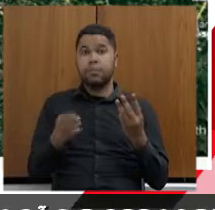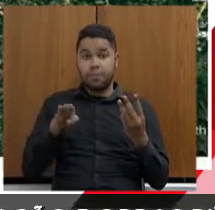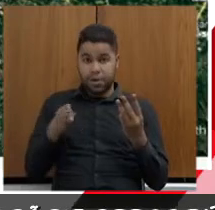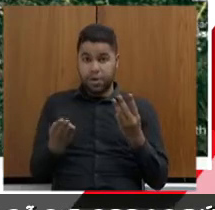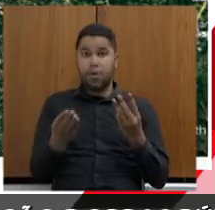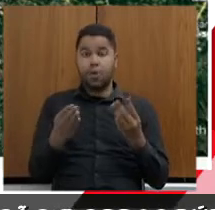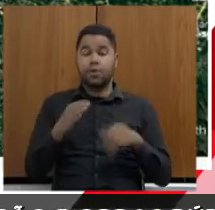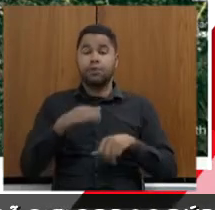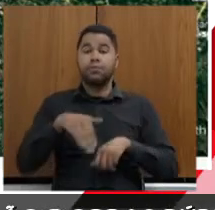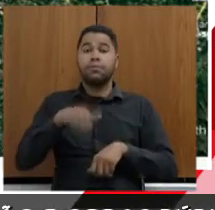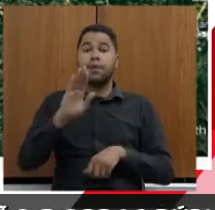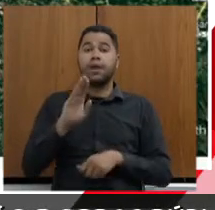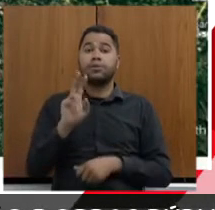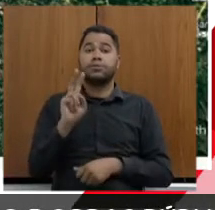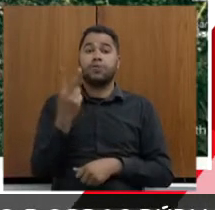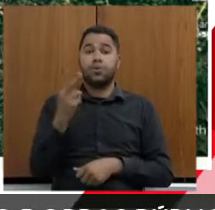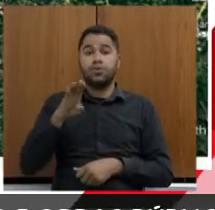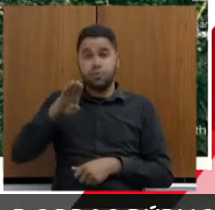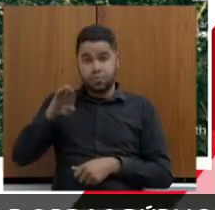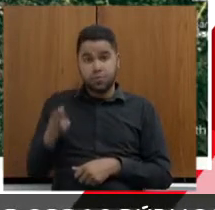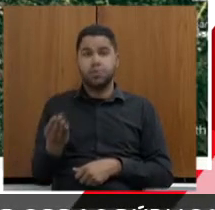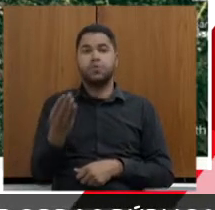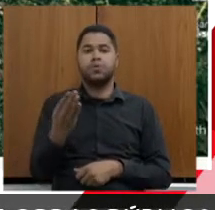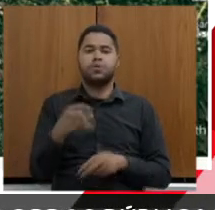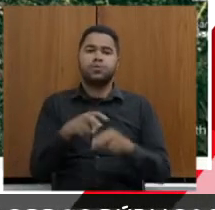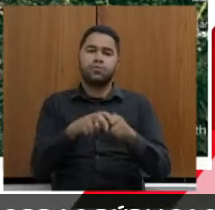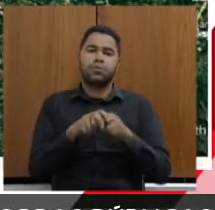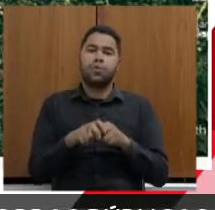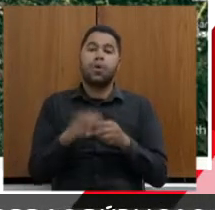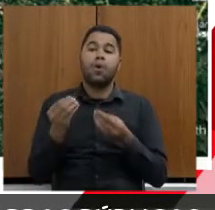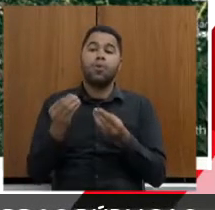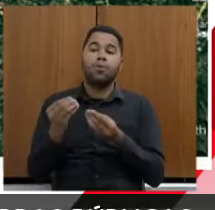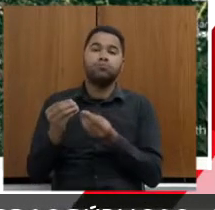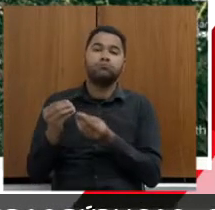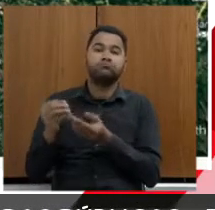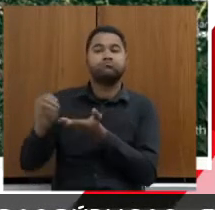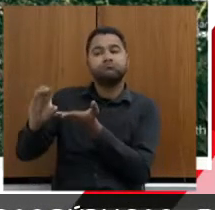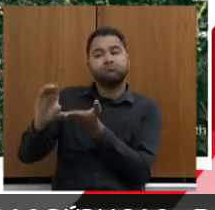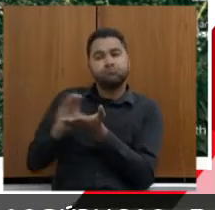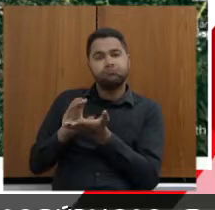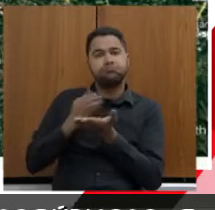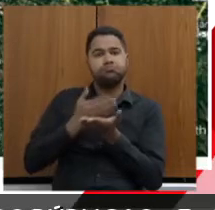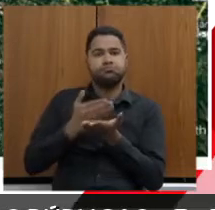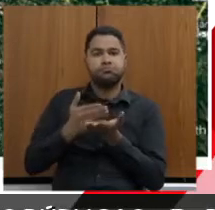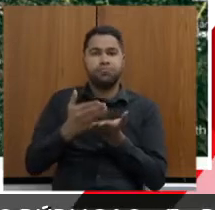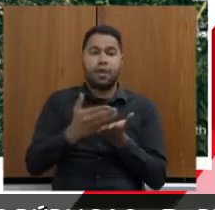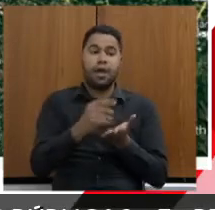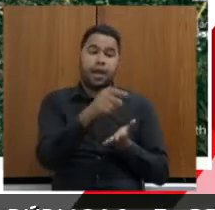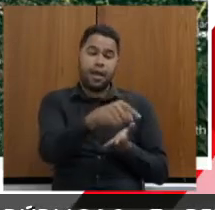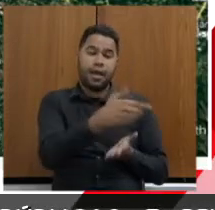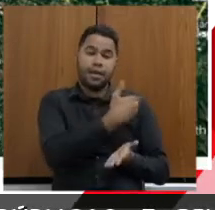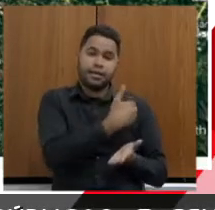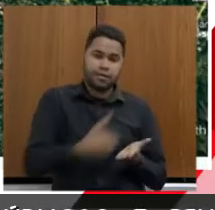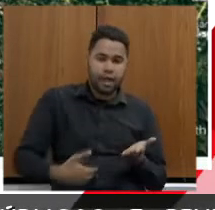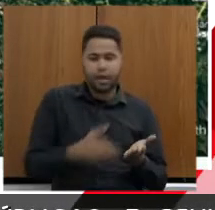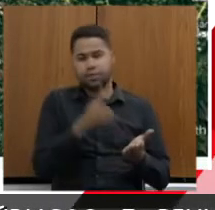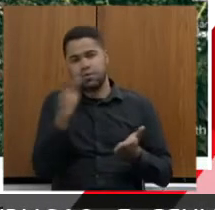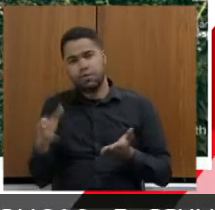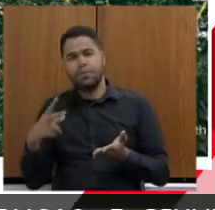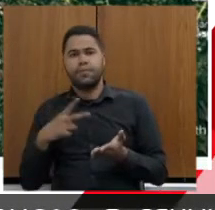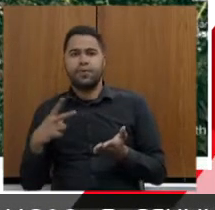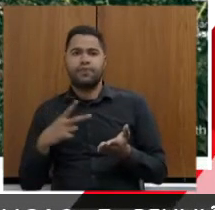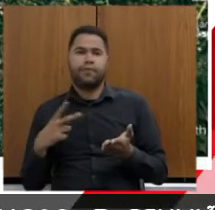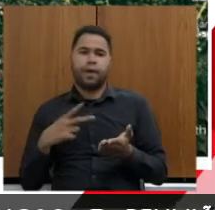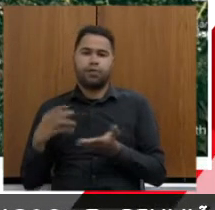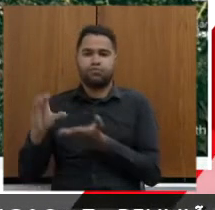equacionar mais dois bilhões por meio de financiamentos. Então, uma parte vem do Estado, uma parte vem do privado. Esse é o projeto. Como eu disse, dia